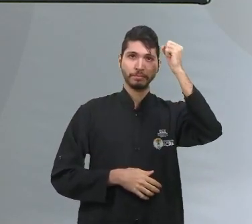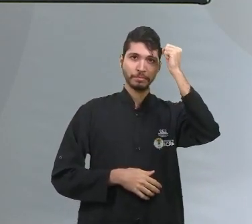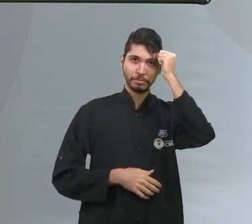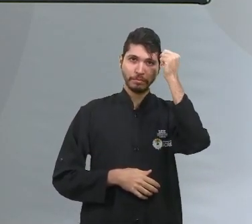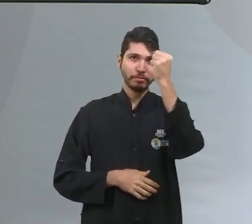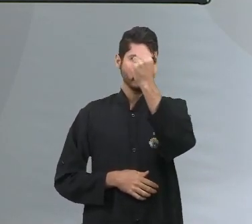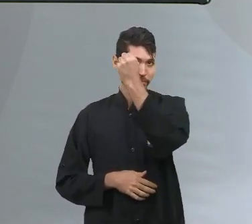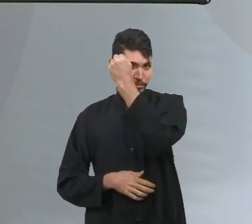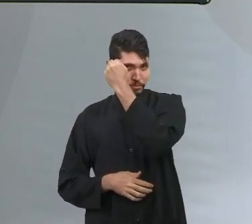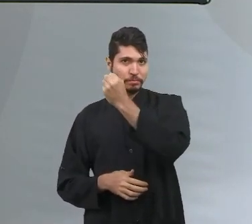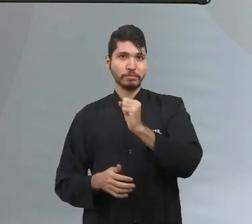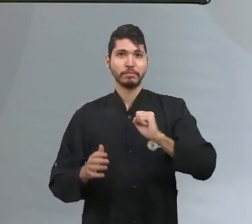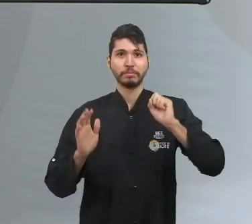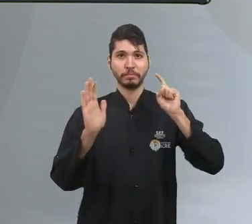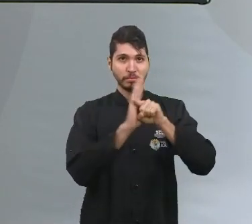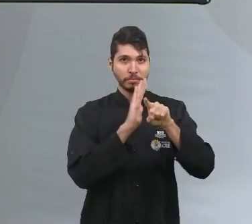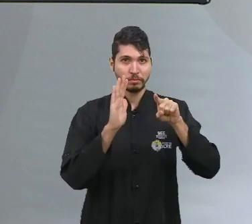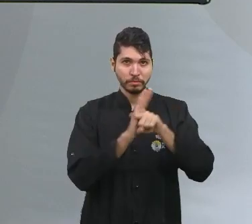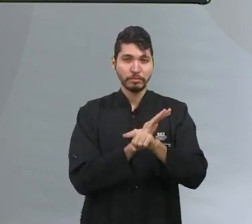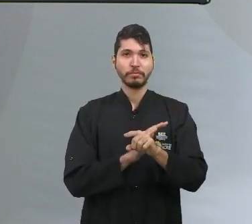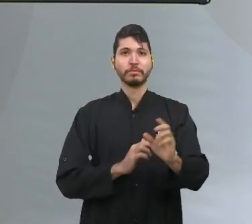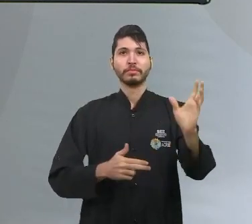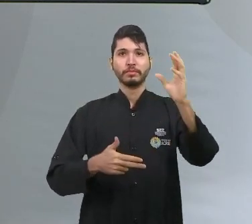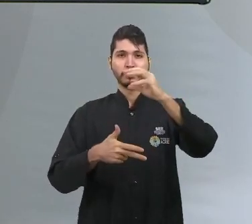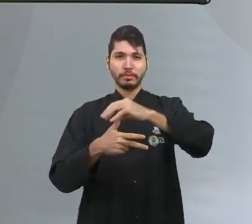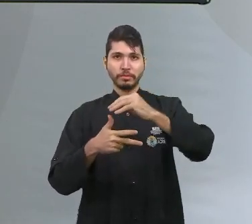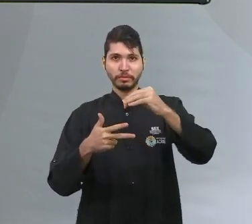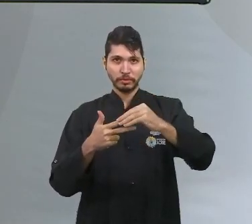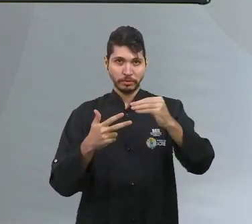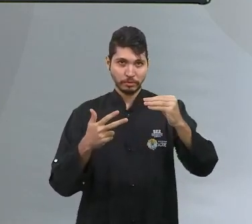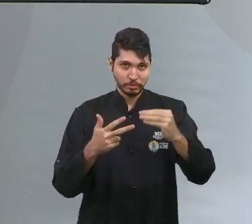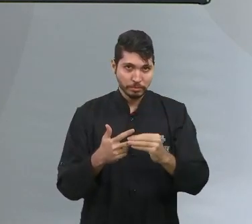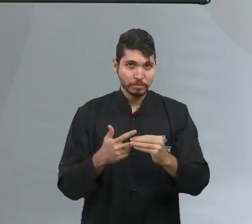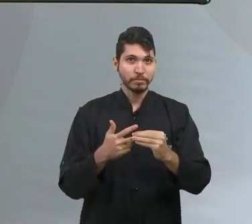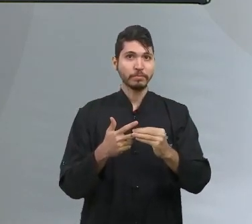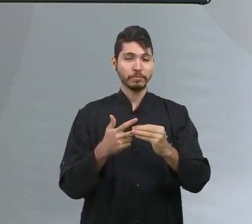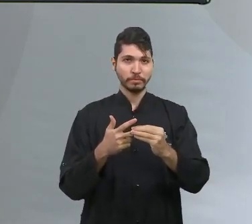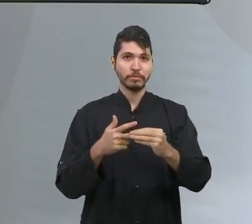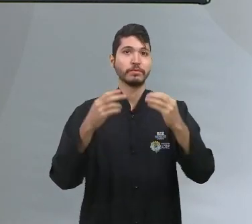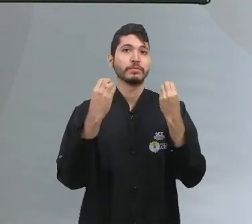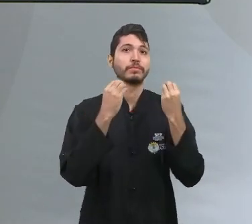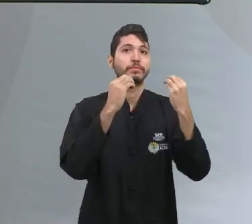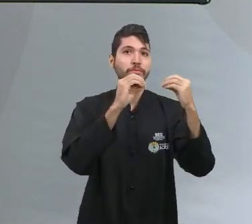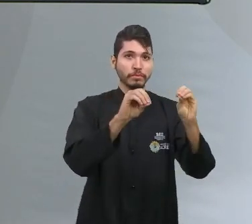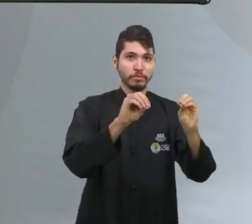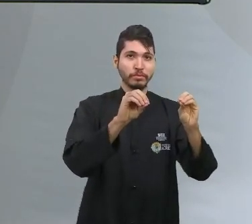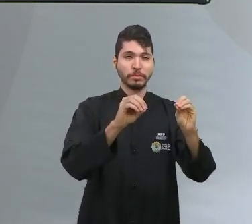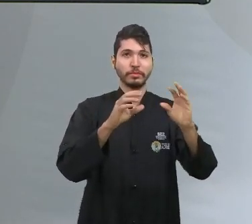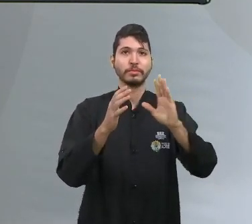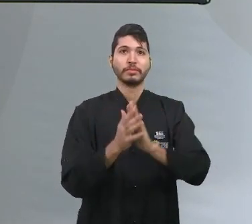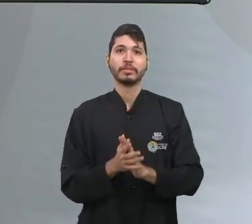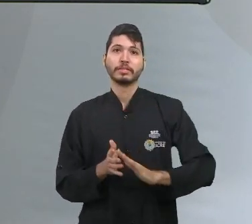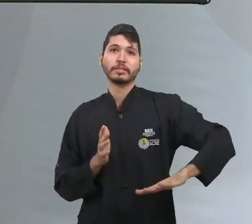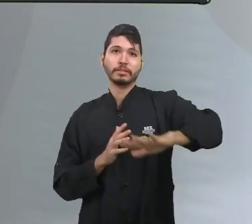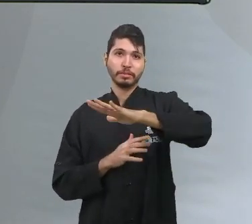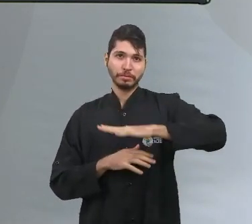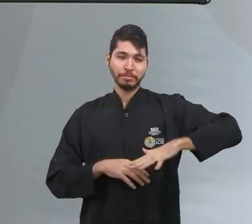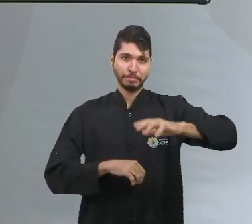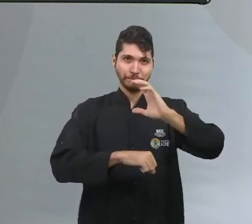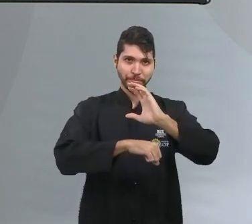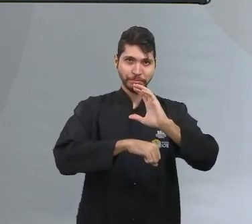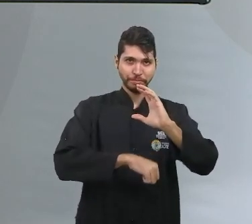questões de Sociologia, que como você já sabe, vão estar inclusas no caderno de Ciências Humanas,